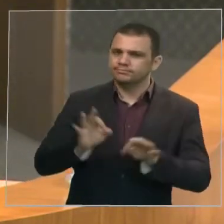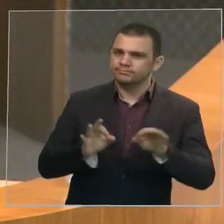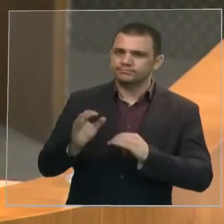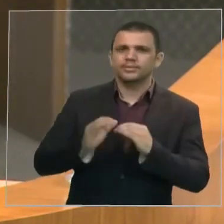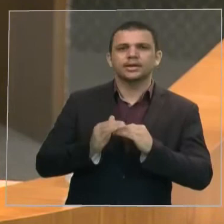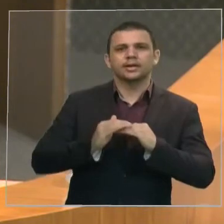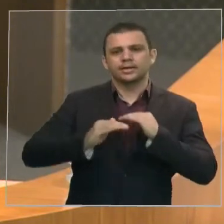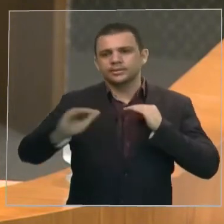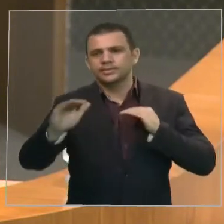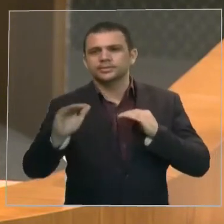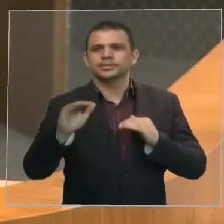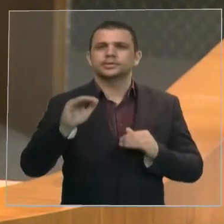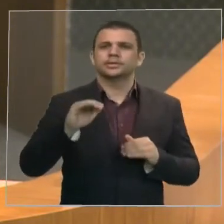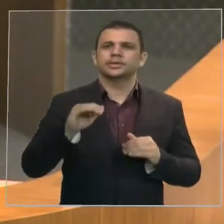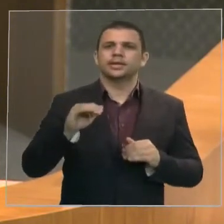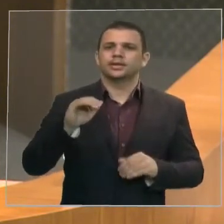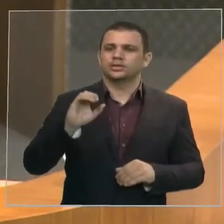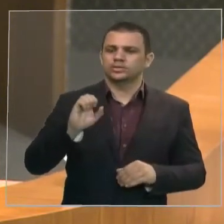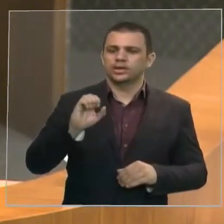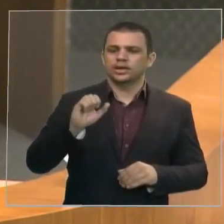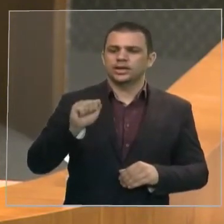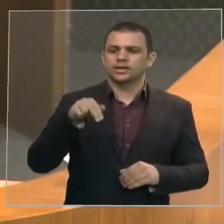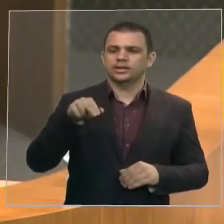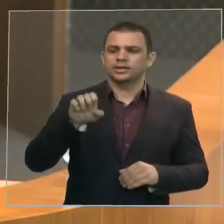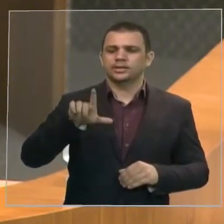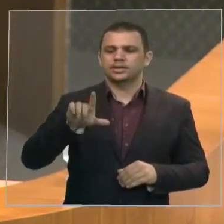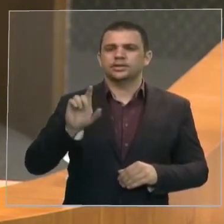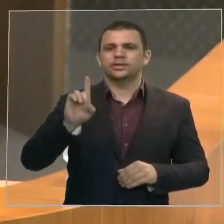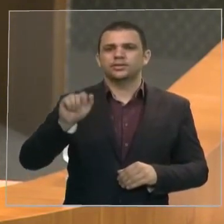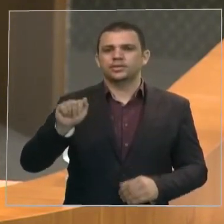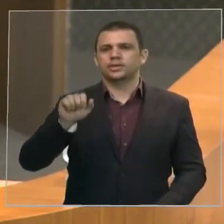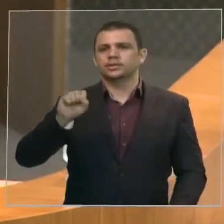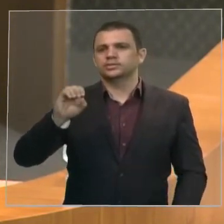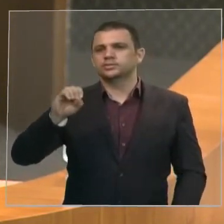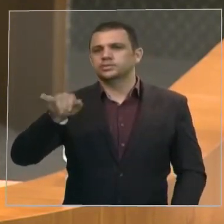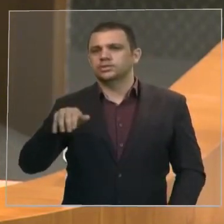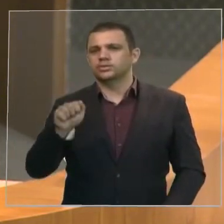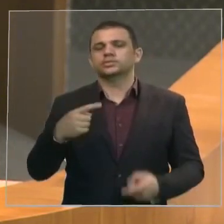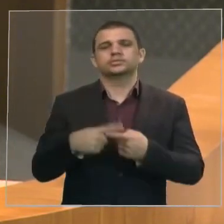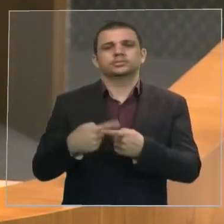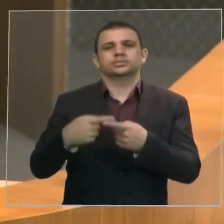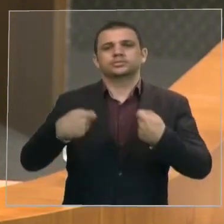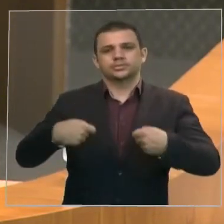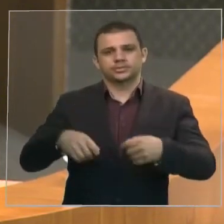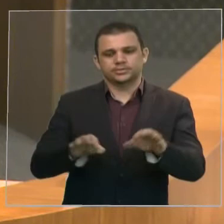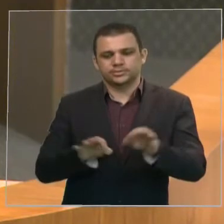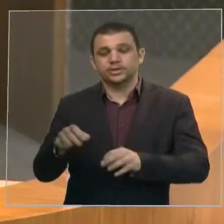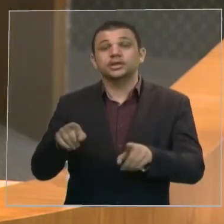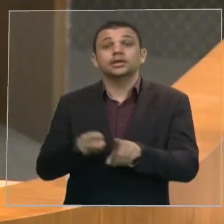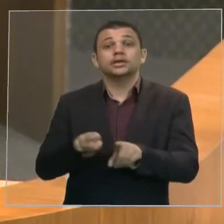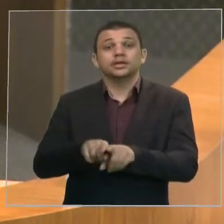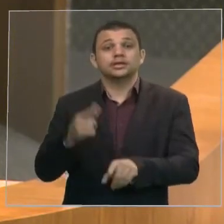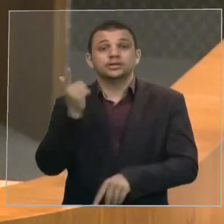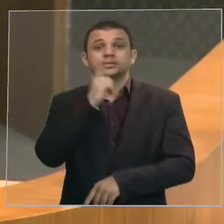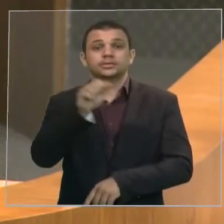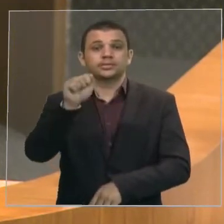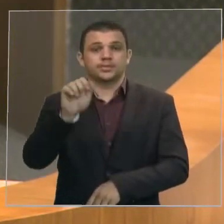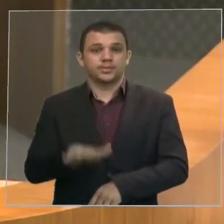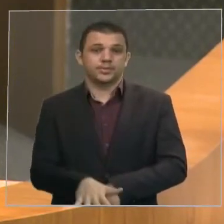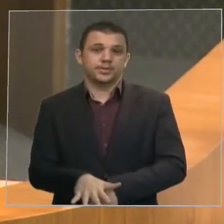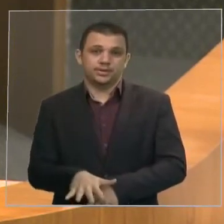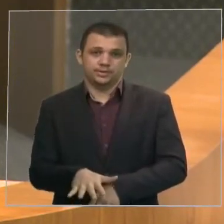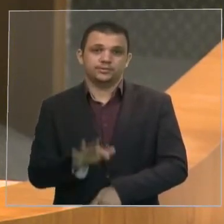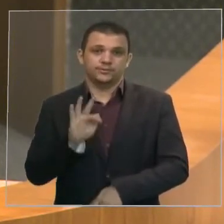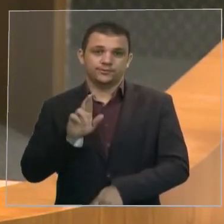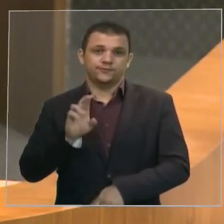importante para o desenvolvimento, escoamento da produção e para o barateamento do frete. O encarece o produto?